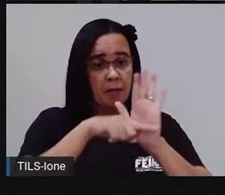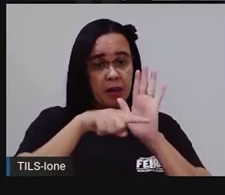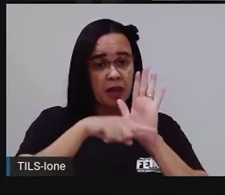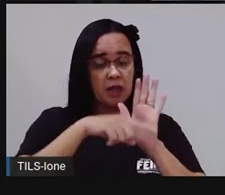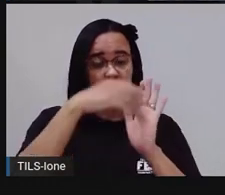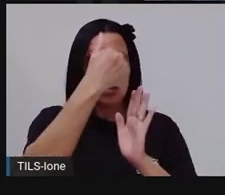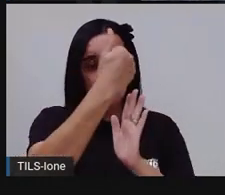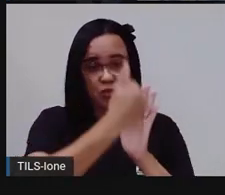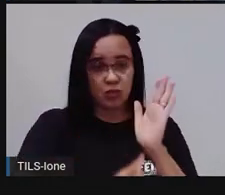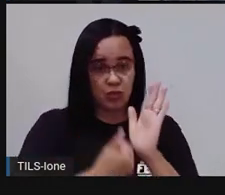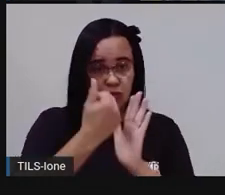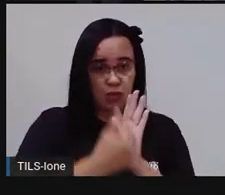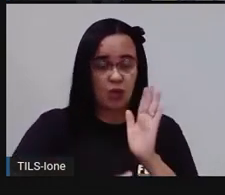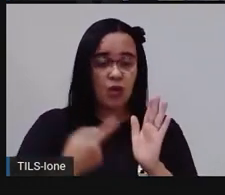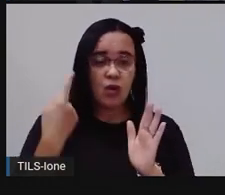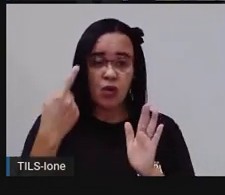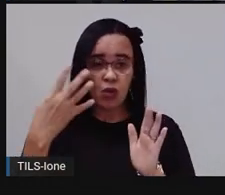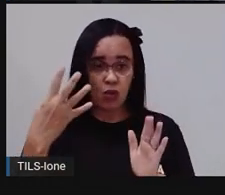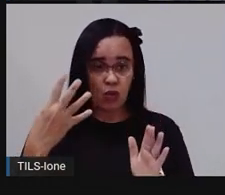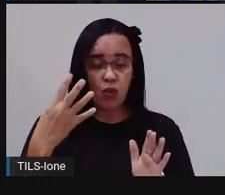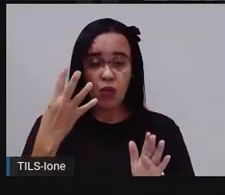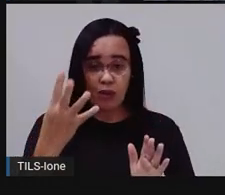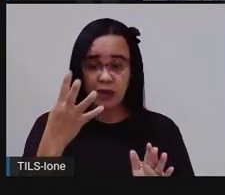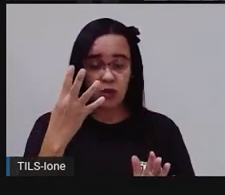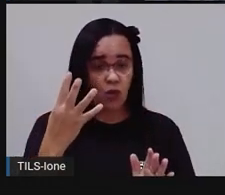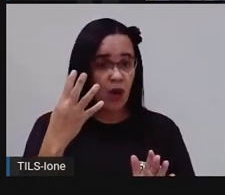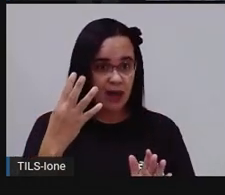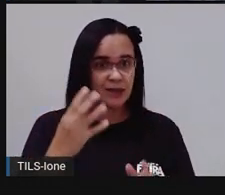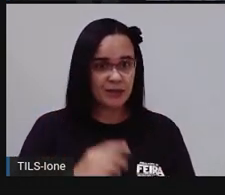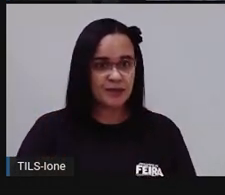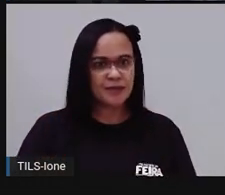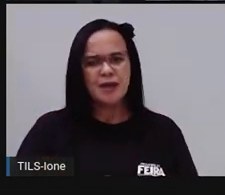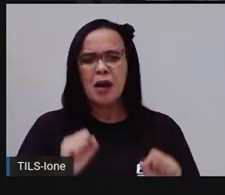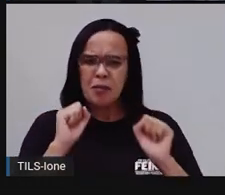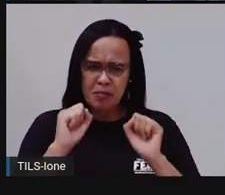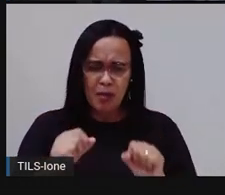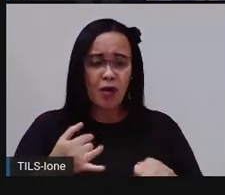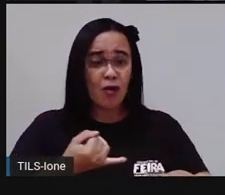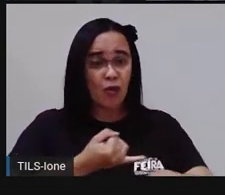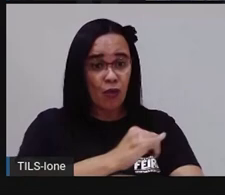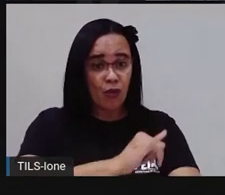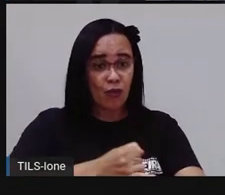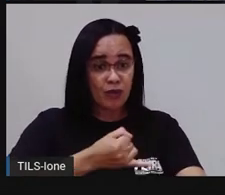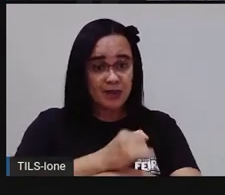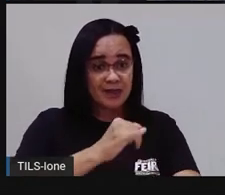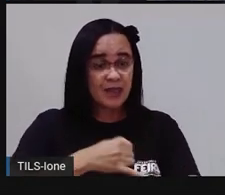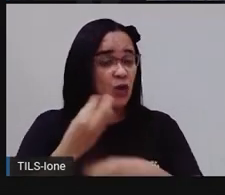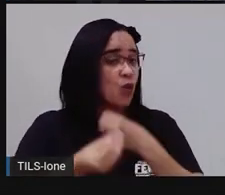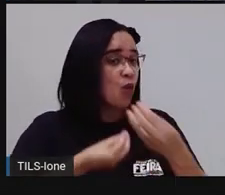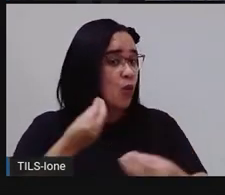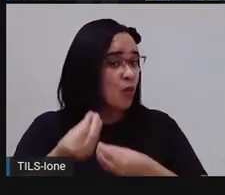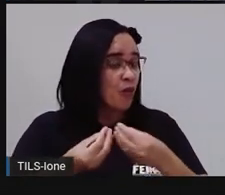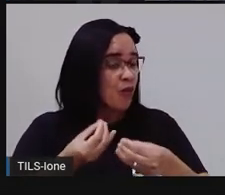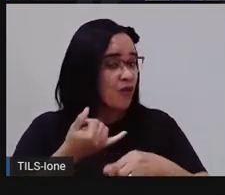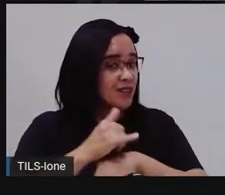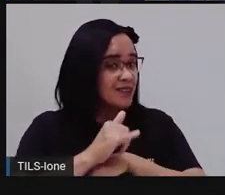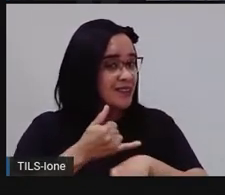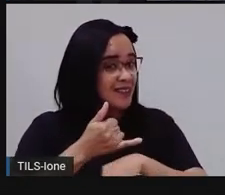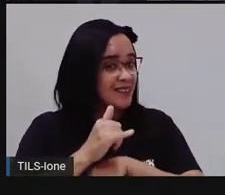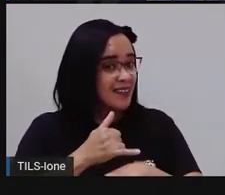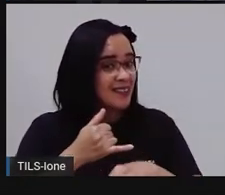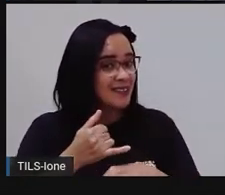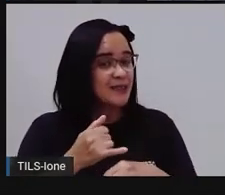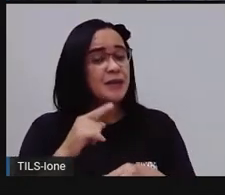cúbicos de água. Essa é uma estratégia, ó, que vocês podem utilizar para fazer a continha,